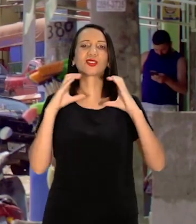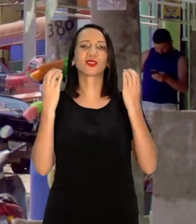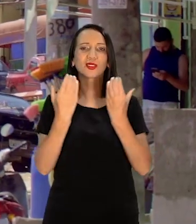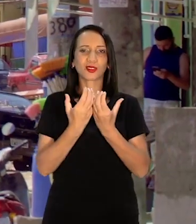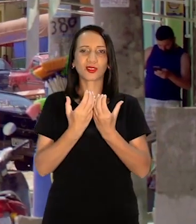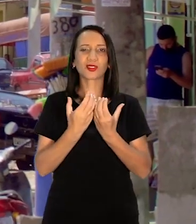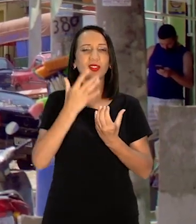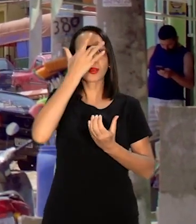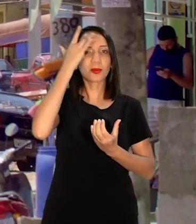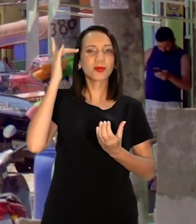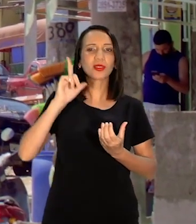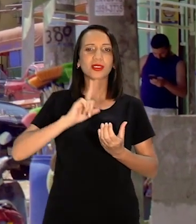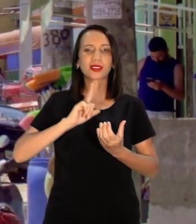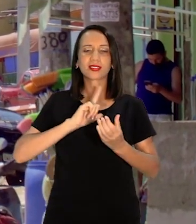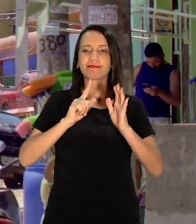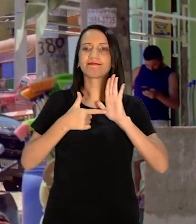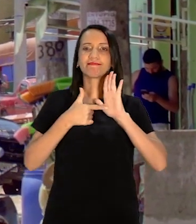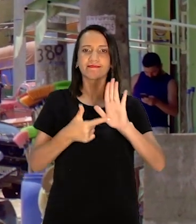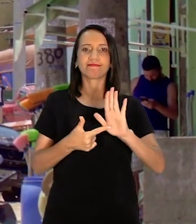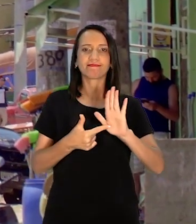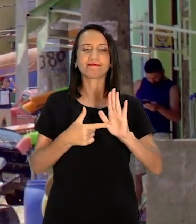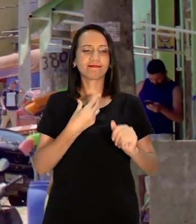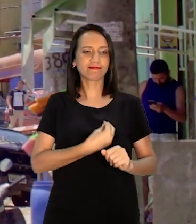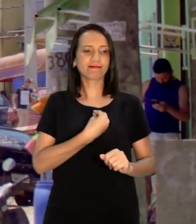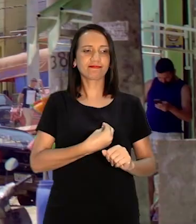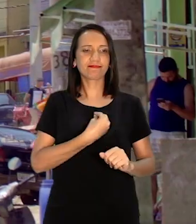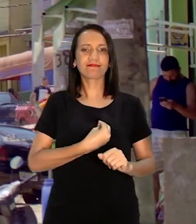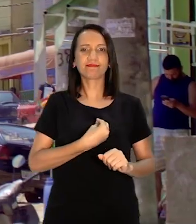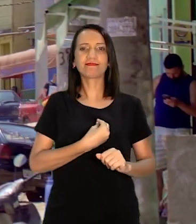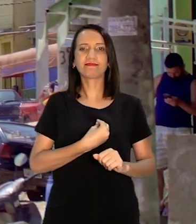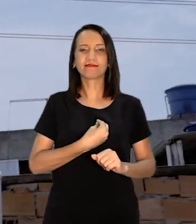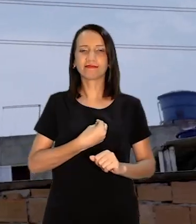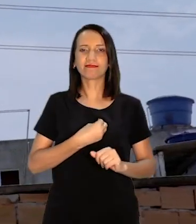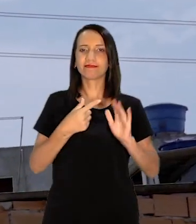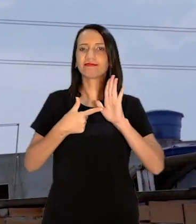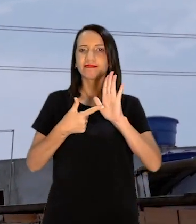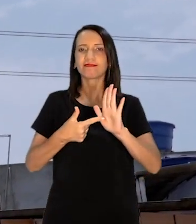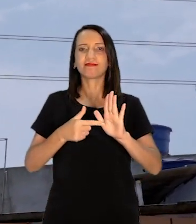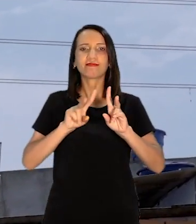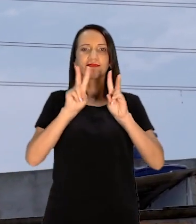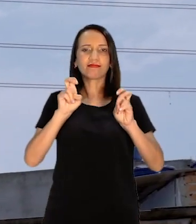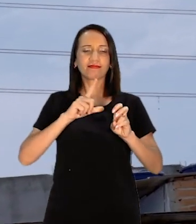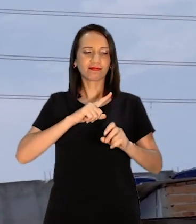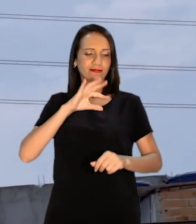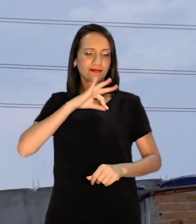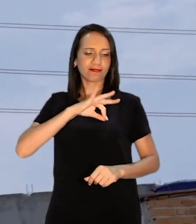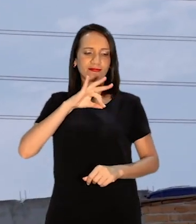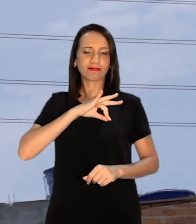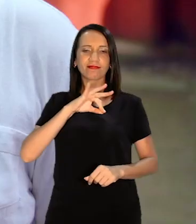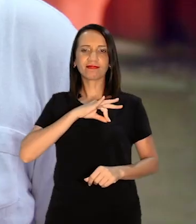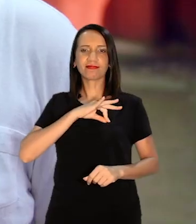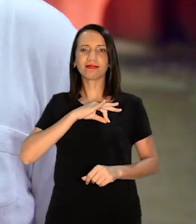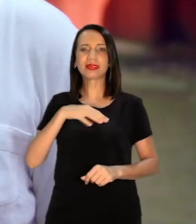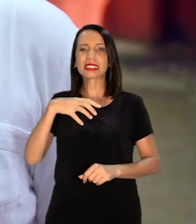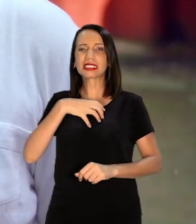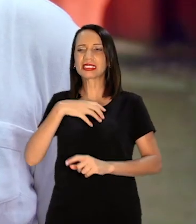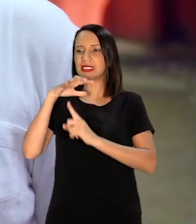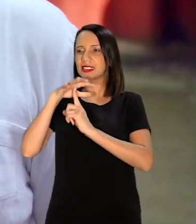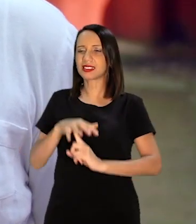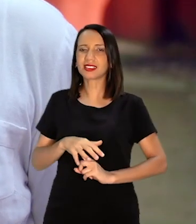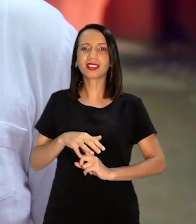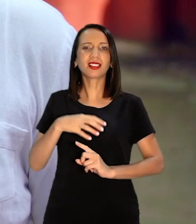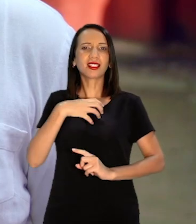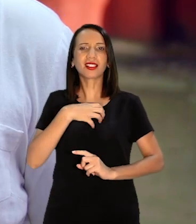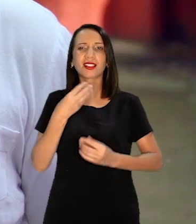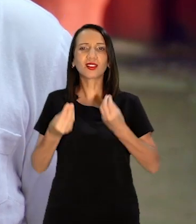Como alguém Que tem que mostrar Que existe Através da sua renda Morro apinhado De casas Então sentimento De menos-valia É branco e usa